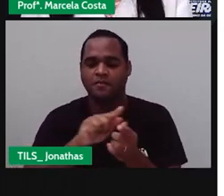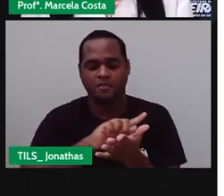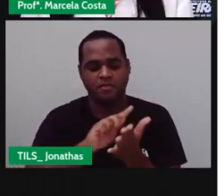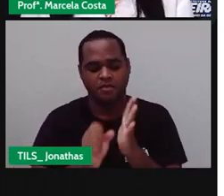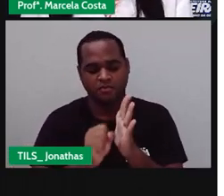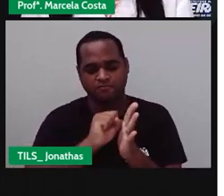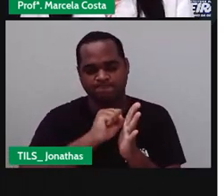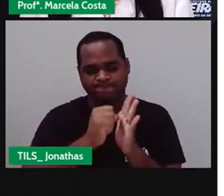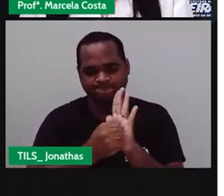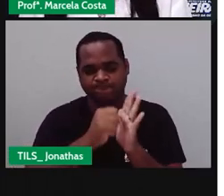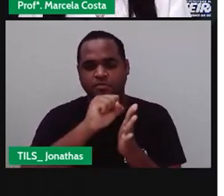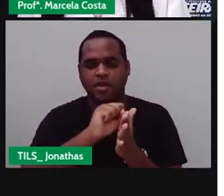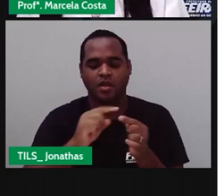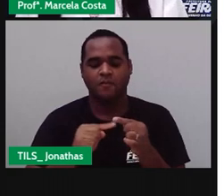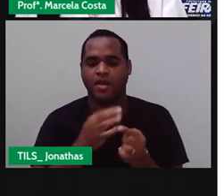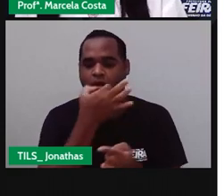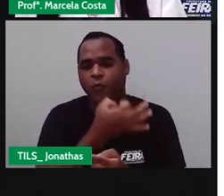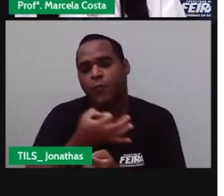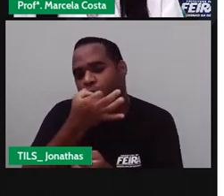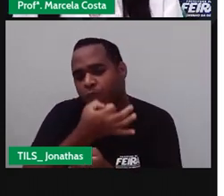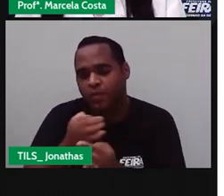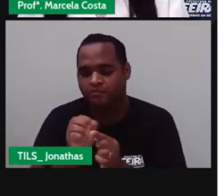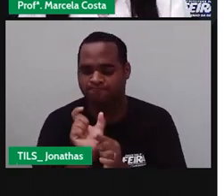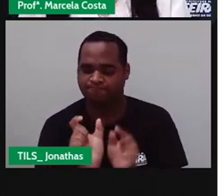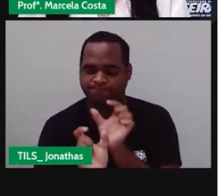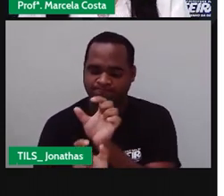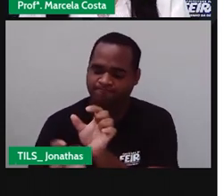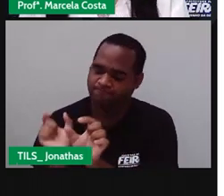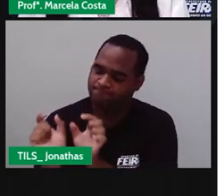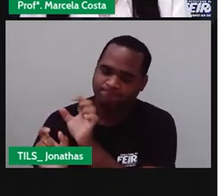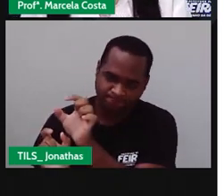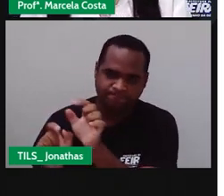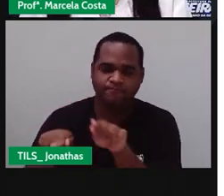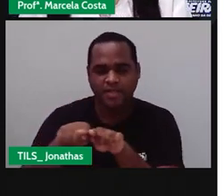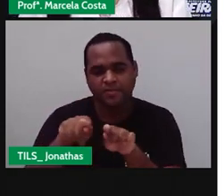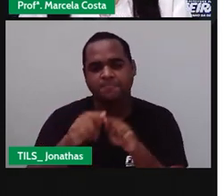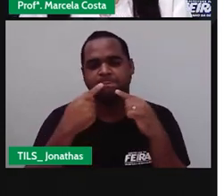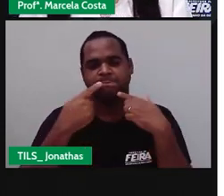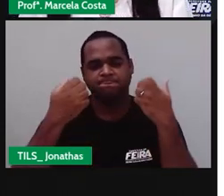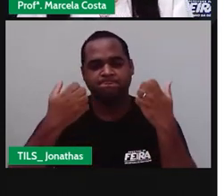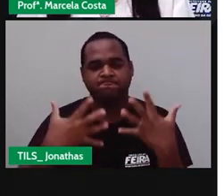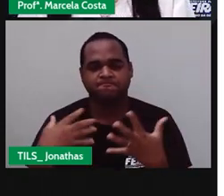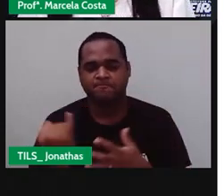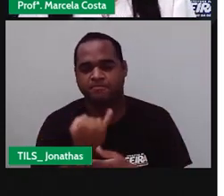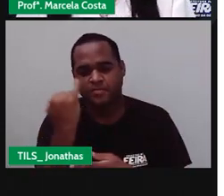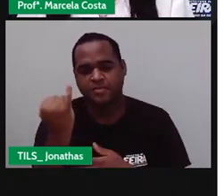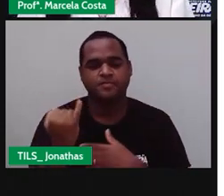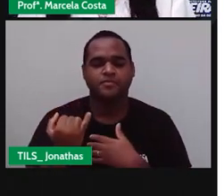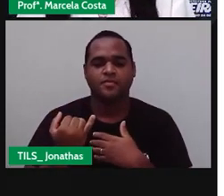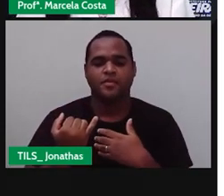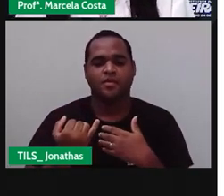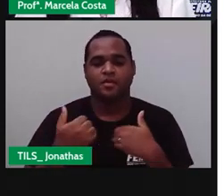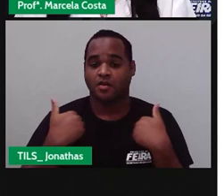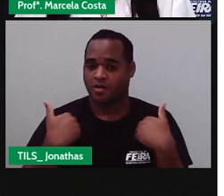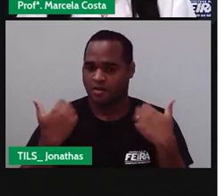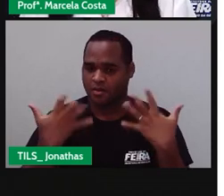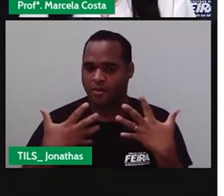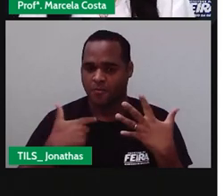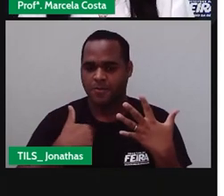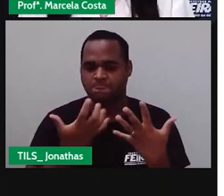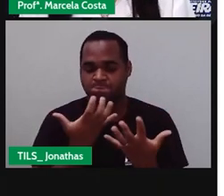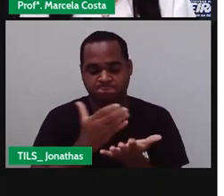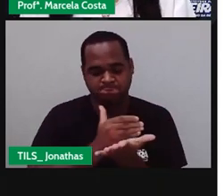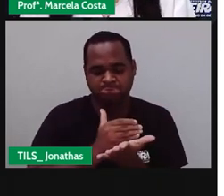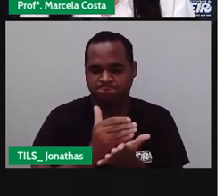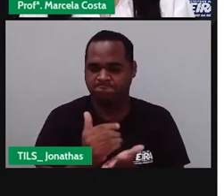palavras em sílabas, tá bom? Vamos lá, que eu quero começar